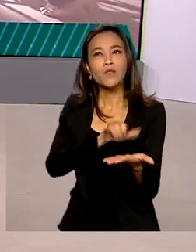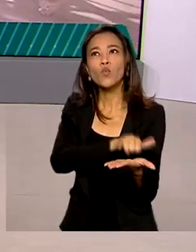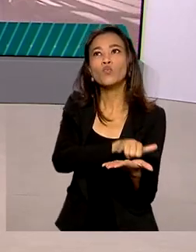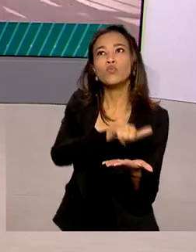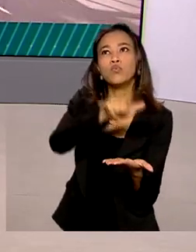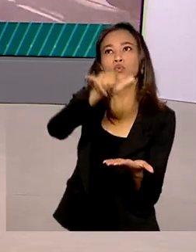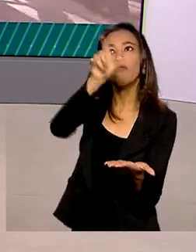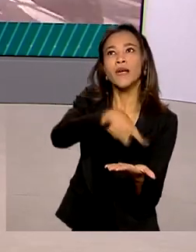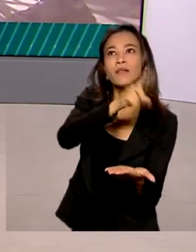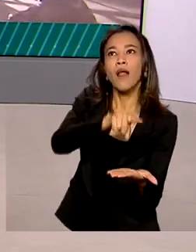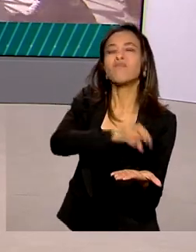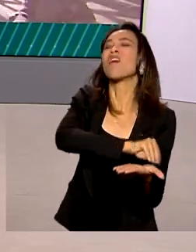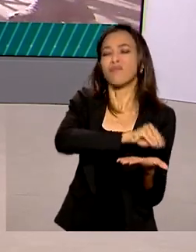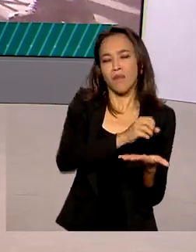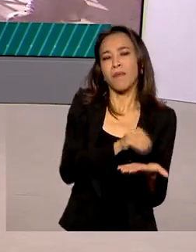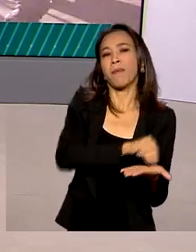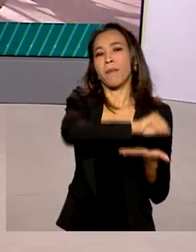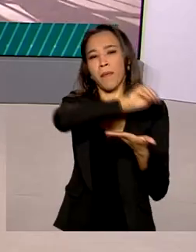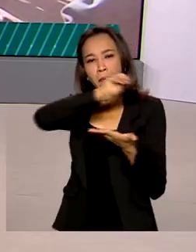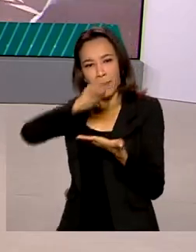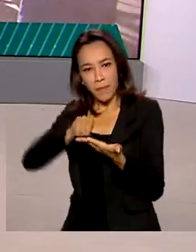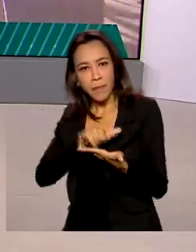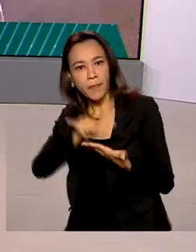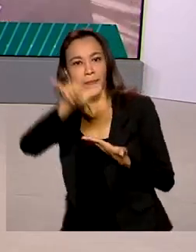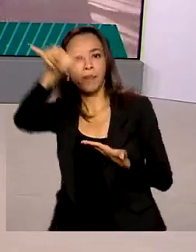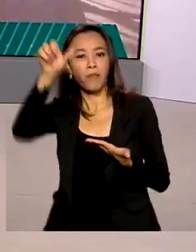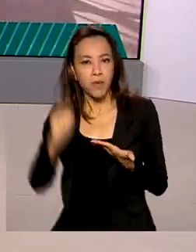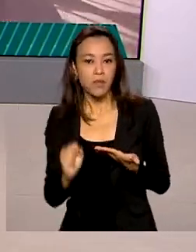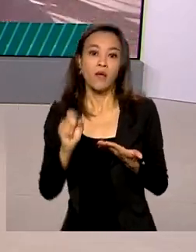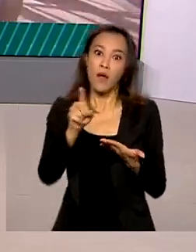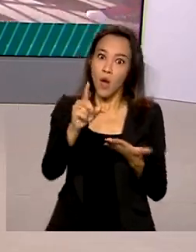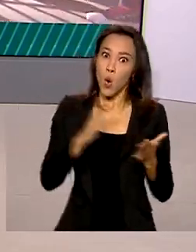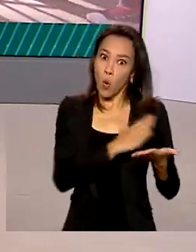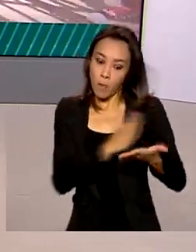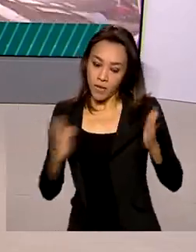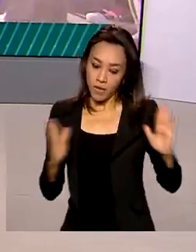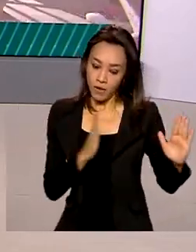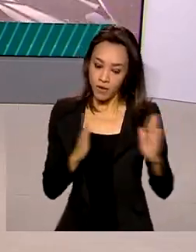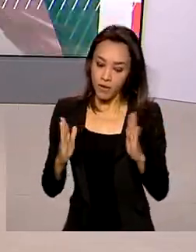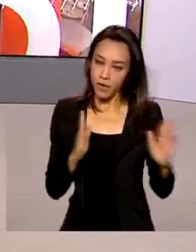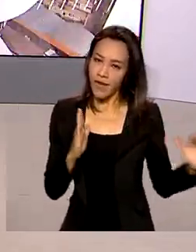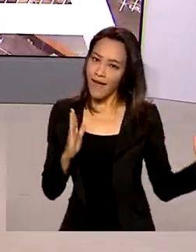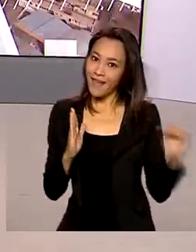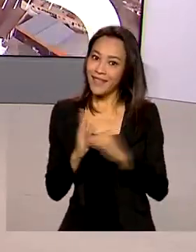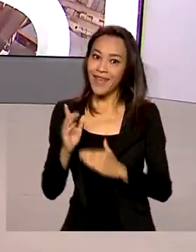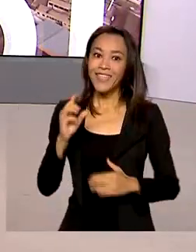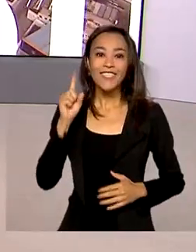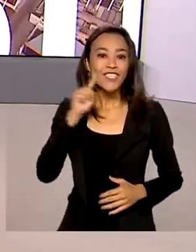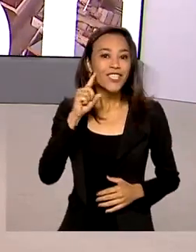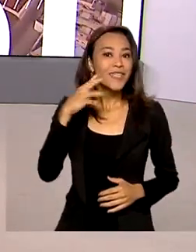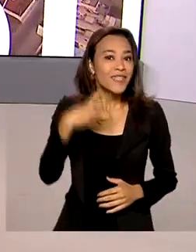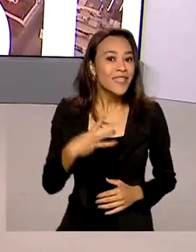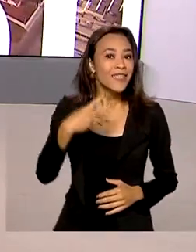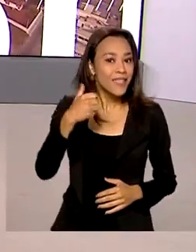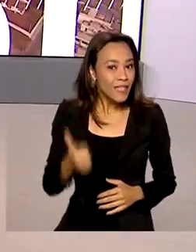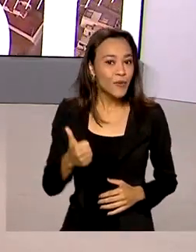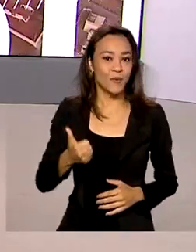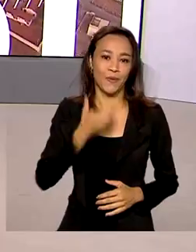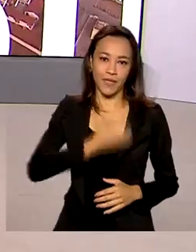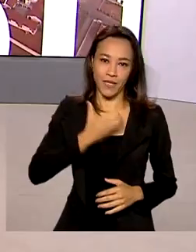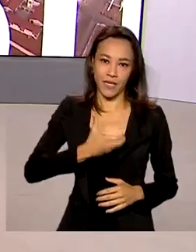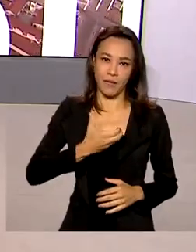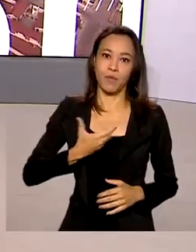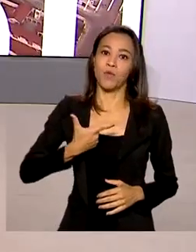quem teve problema para viajar durante a pandemia. A ampliação do prazo, na verdade, é até 31 de dezembro de 2022.